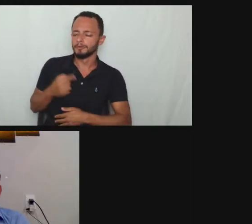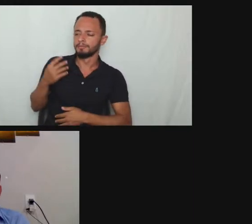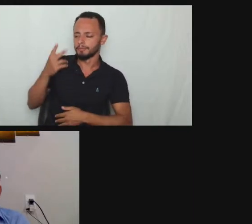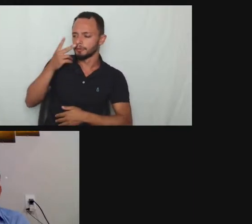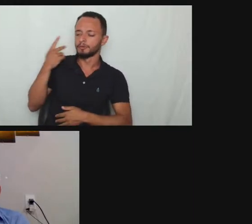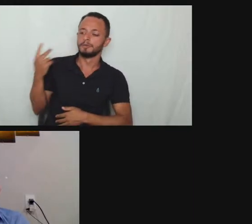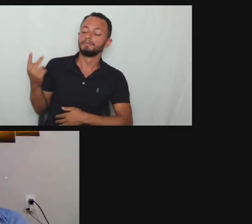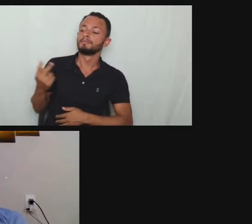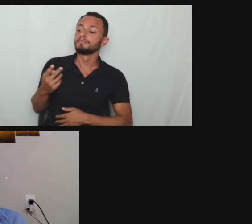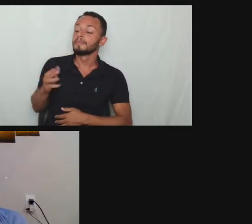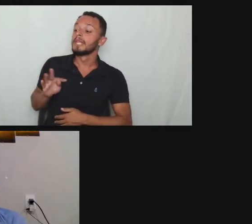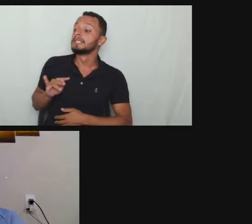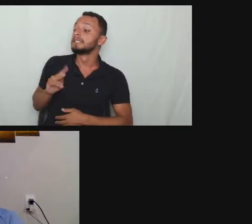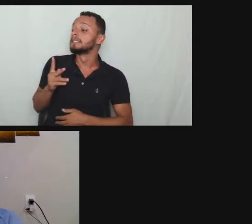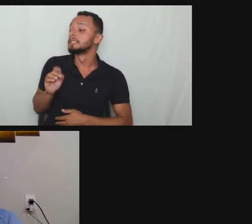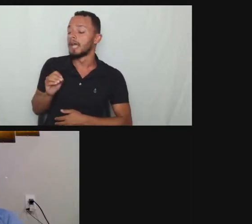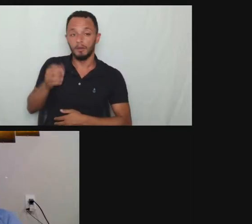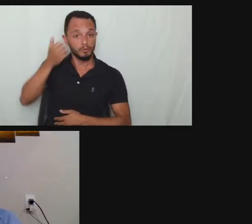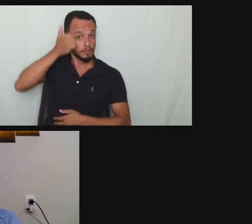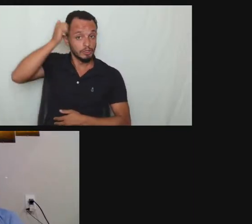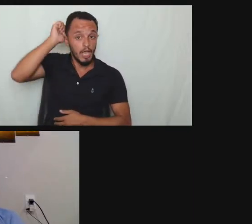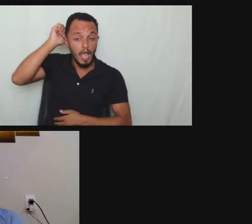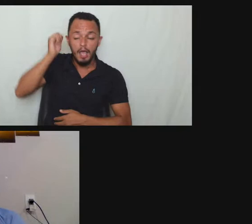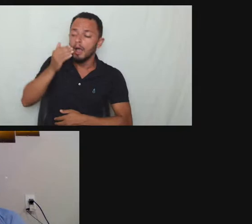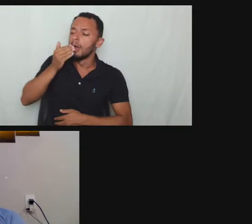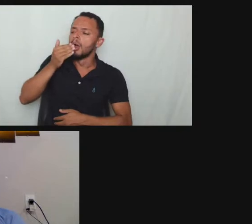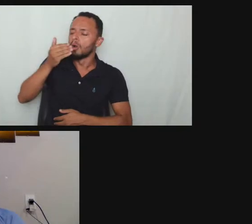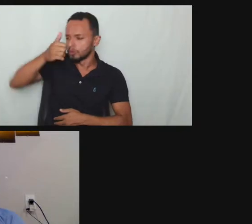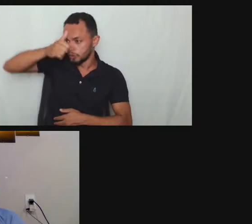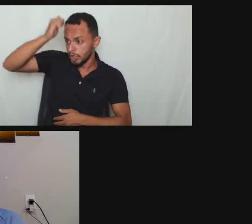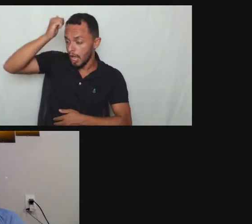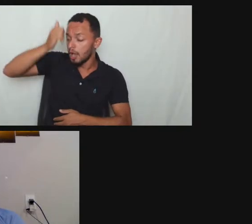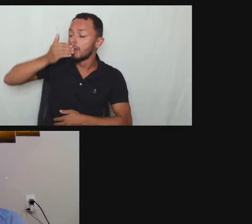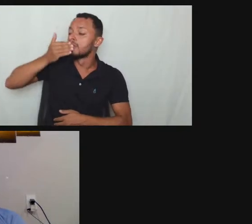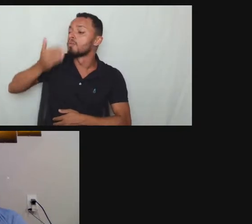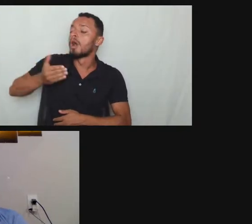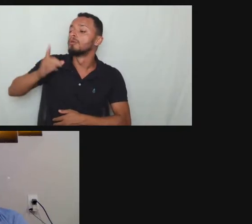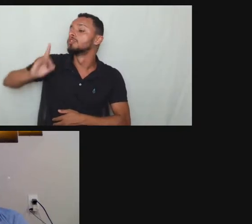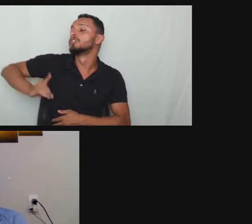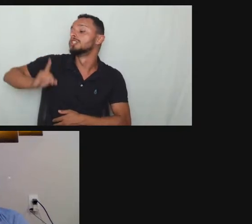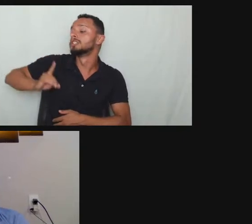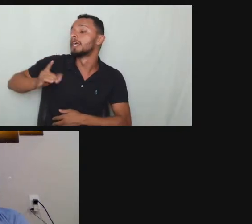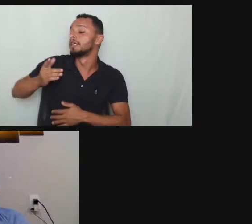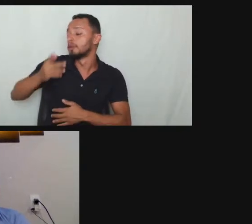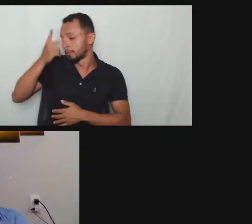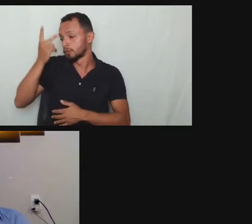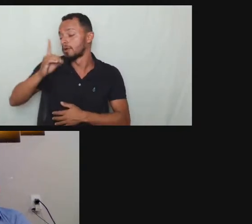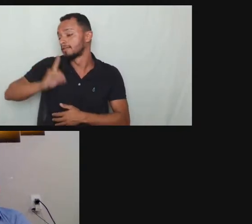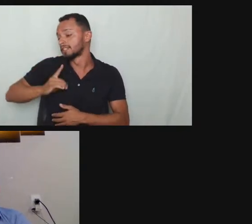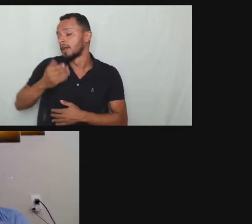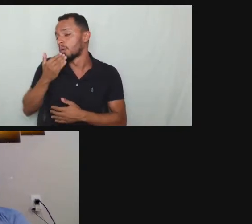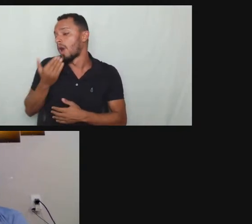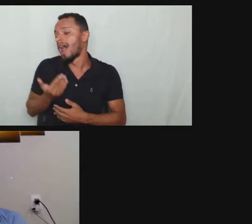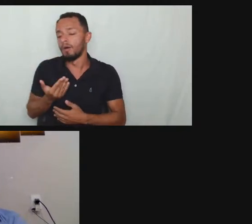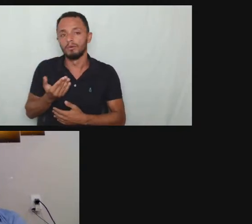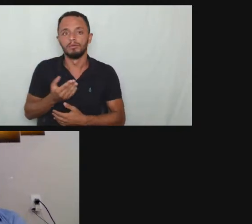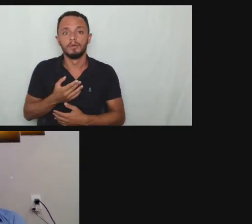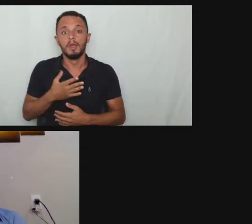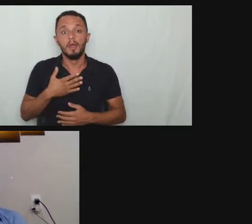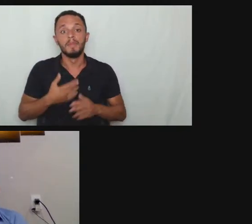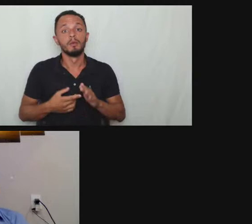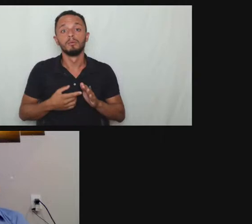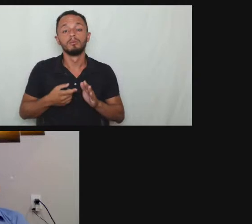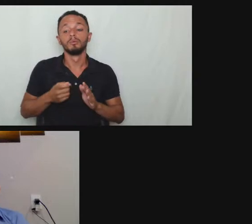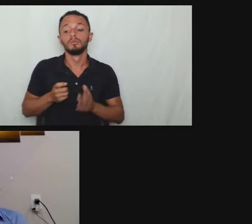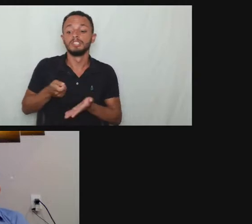quais são os direitos de pessoas com deficiência eu falo uai como né pessoas com deficiência tem